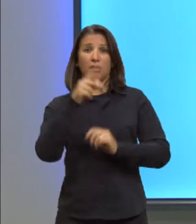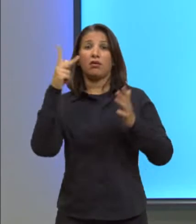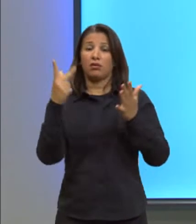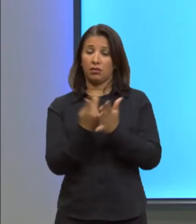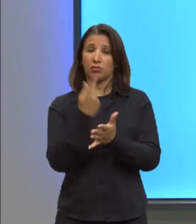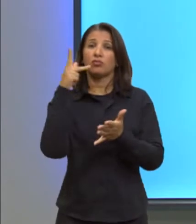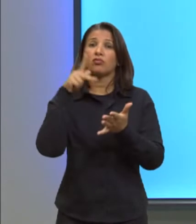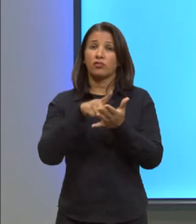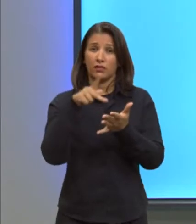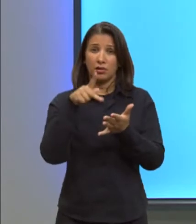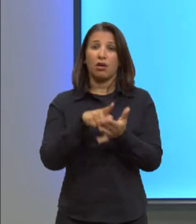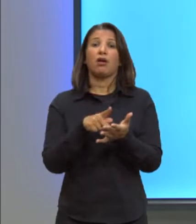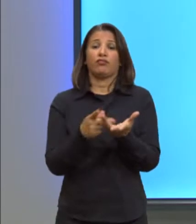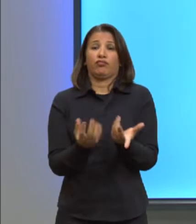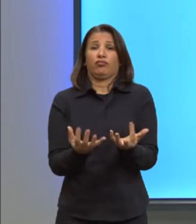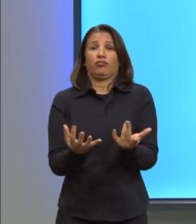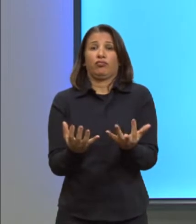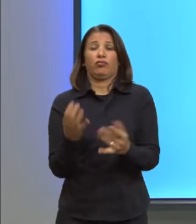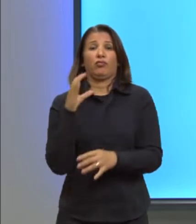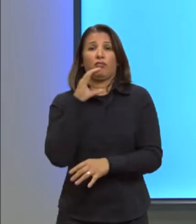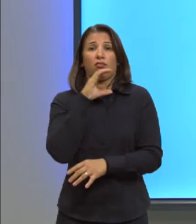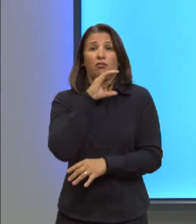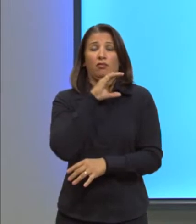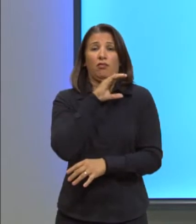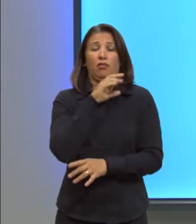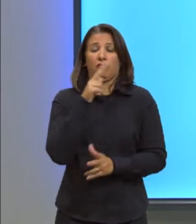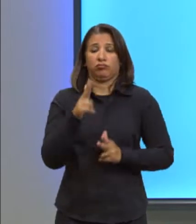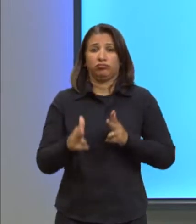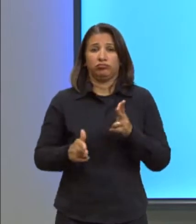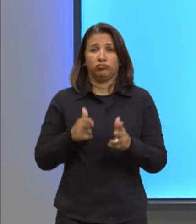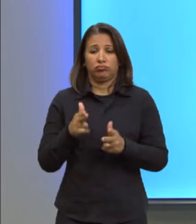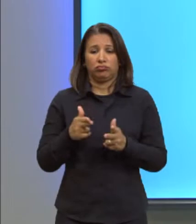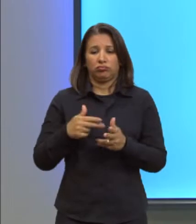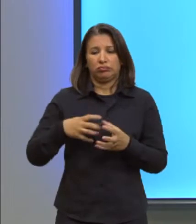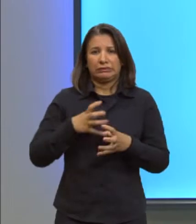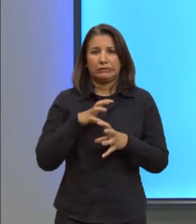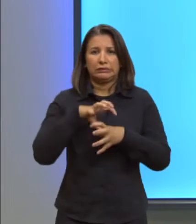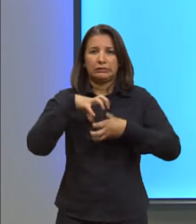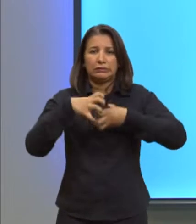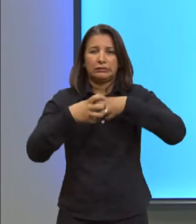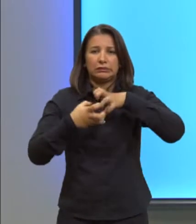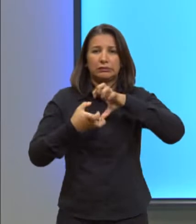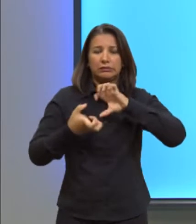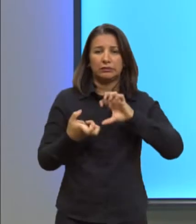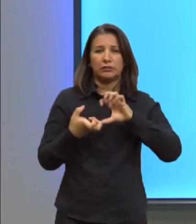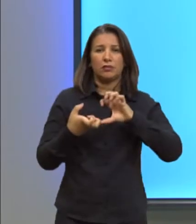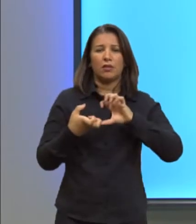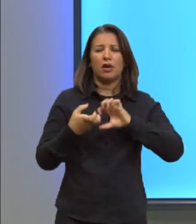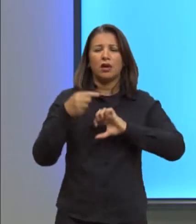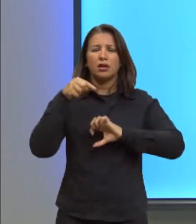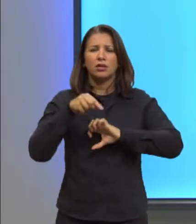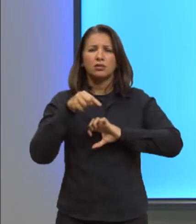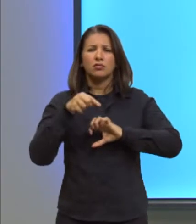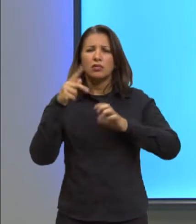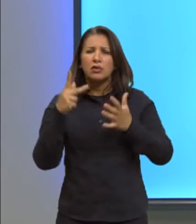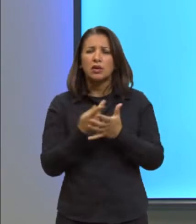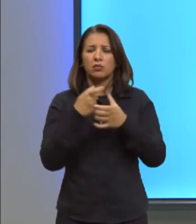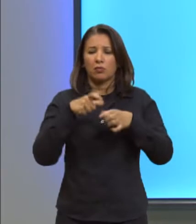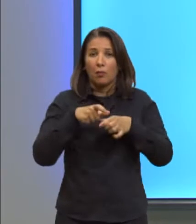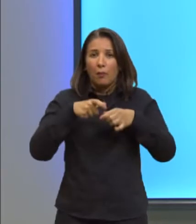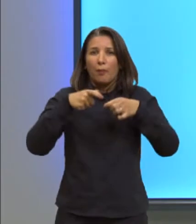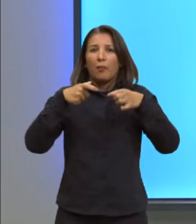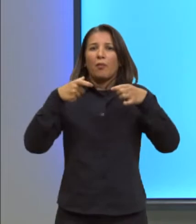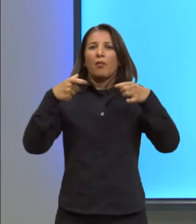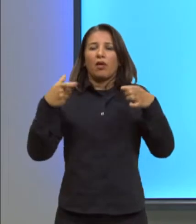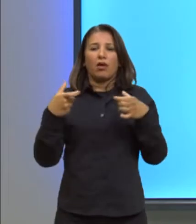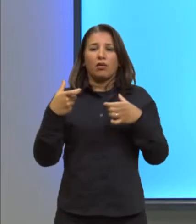Foram queimadas à beira dos trilhos. Isso fez com que os materiais aumentassem suas dimensões e como não